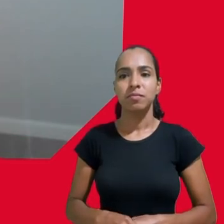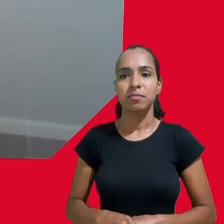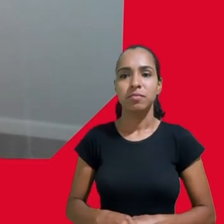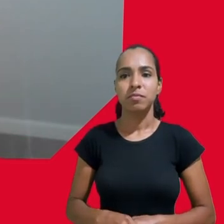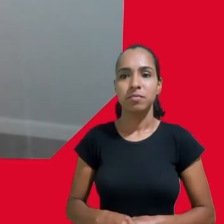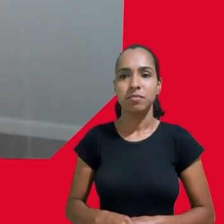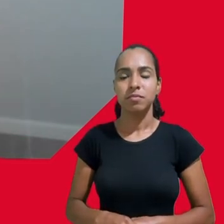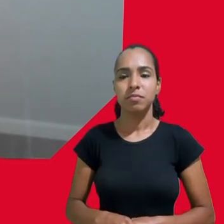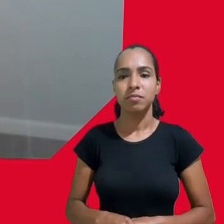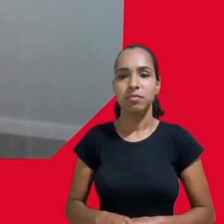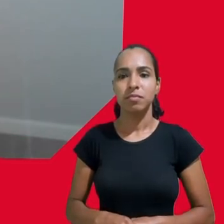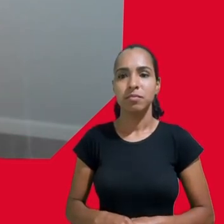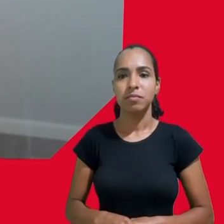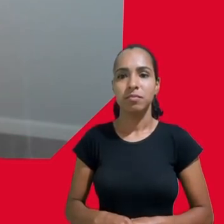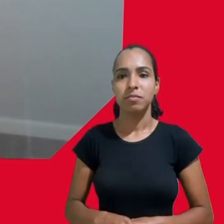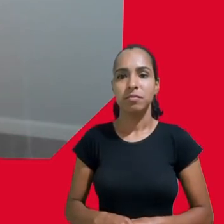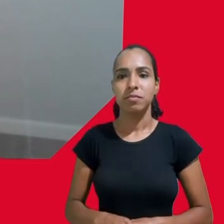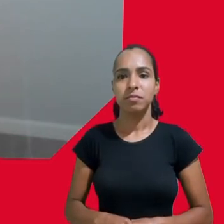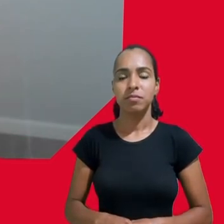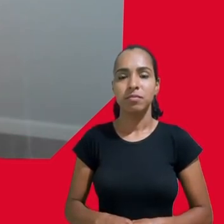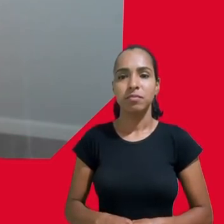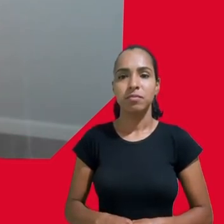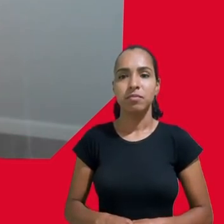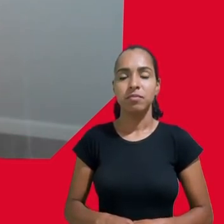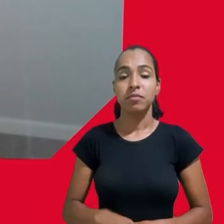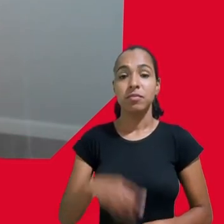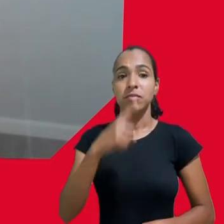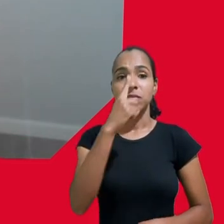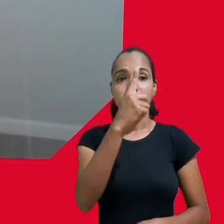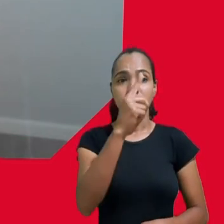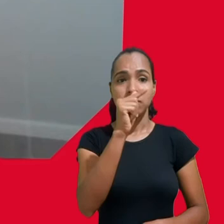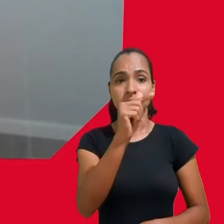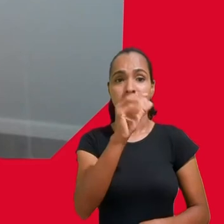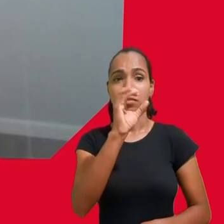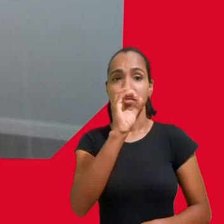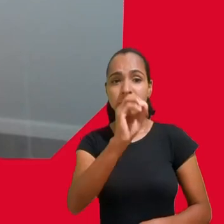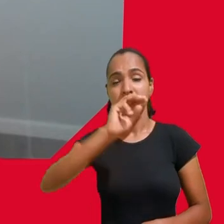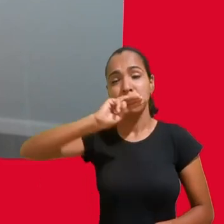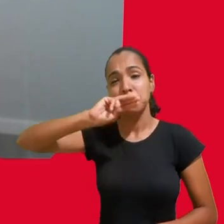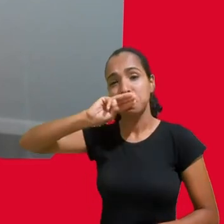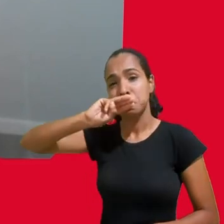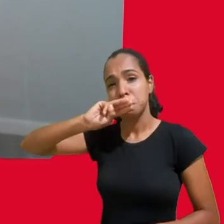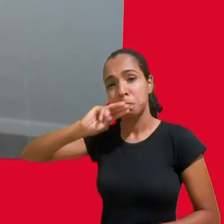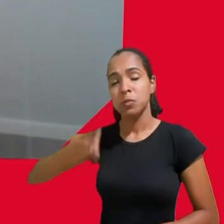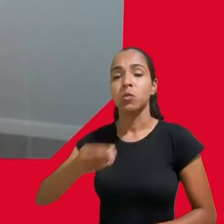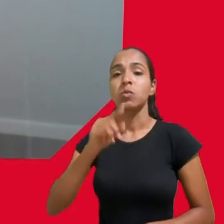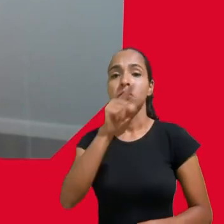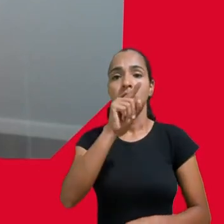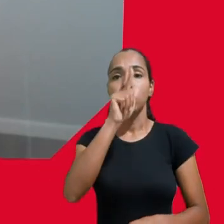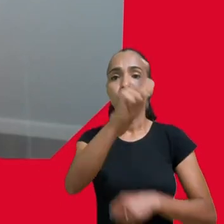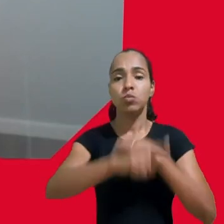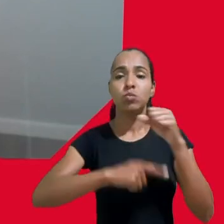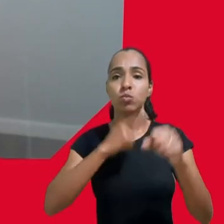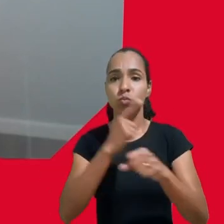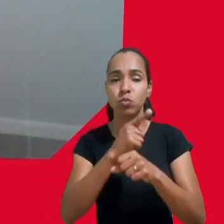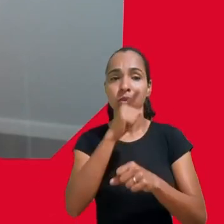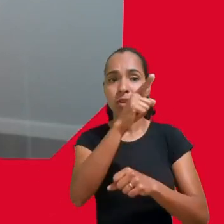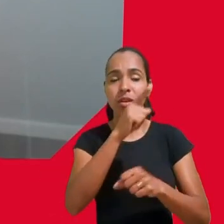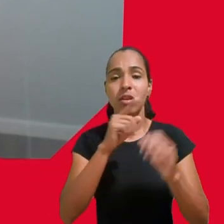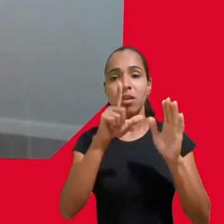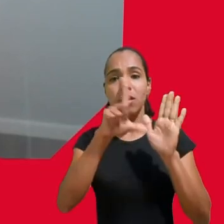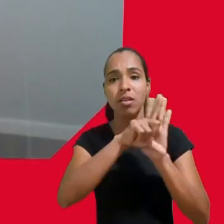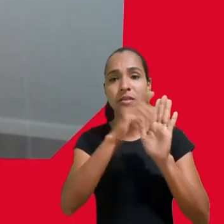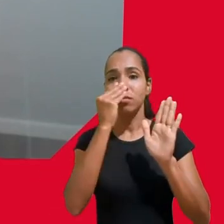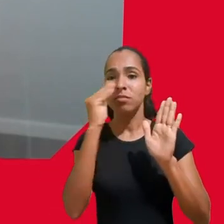for Google in 2019 for violar a lei de privacidade infantil online dos Estados Unidos a gente vai deixar aqui no